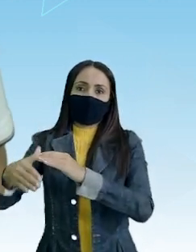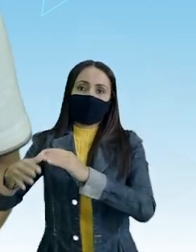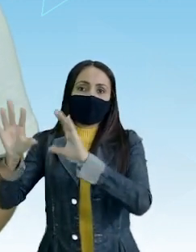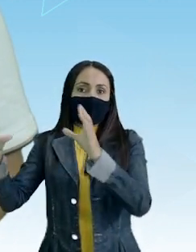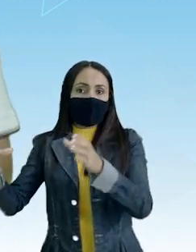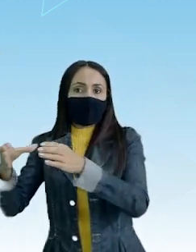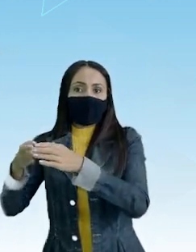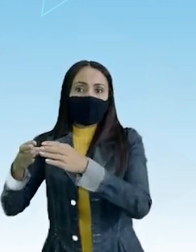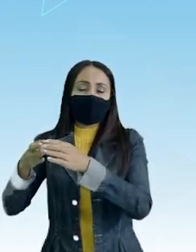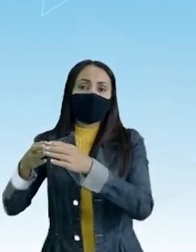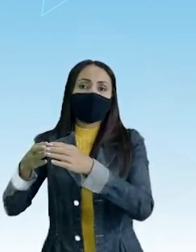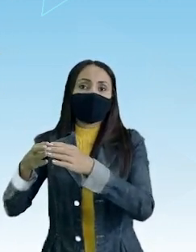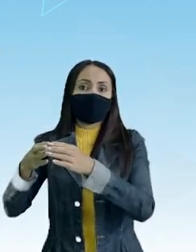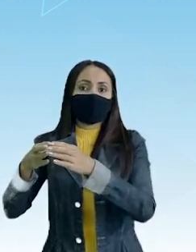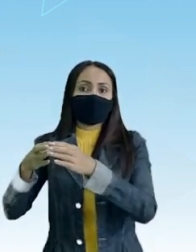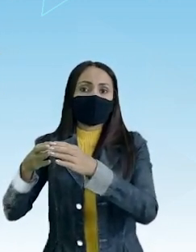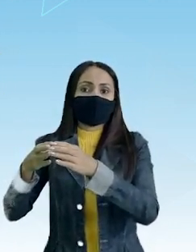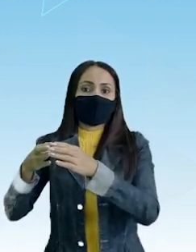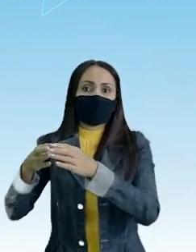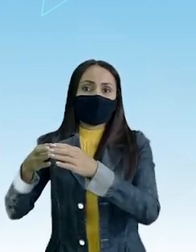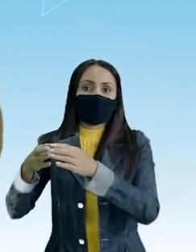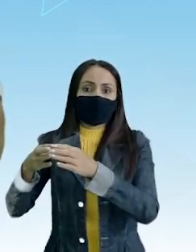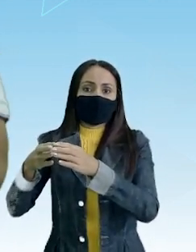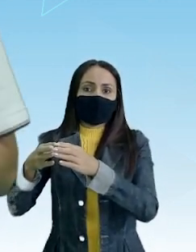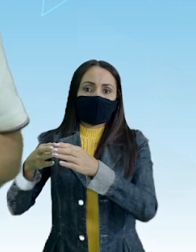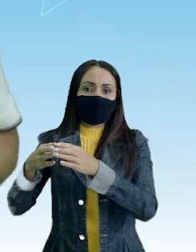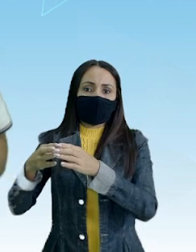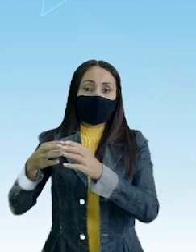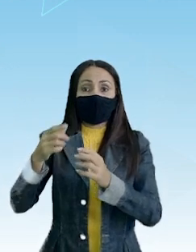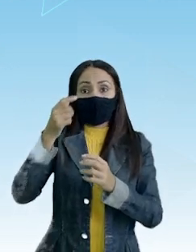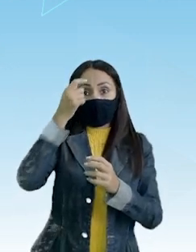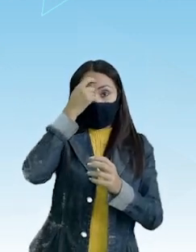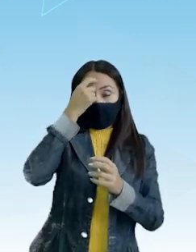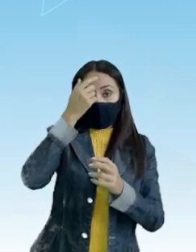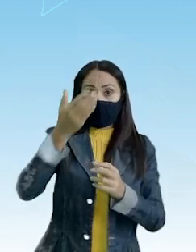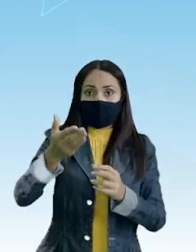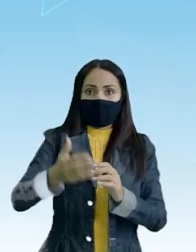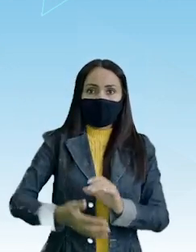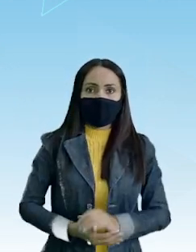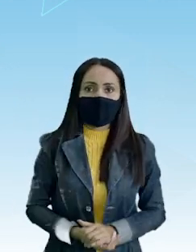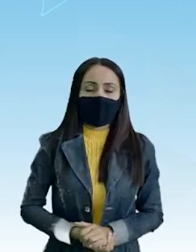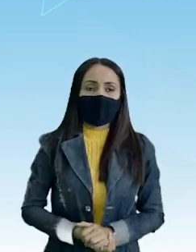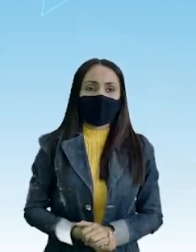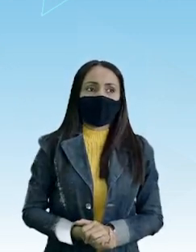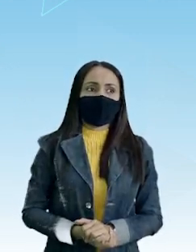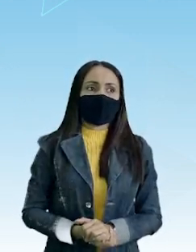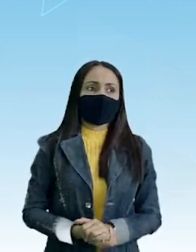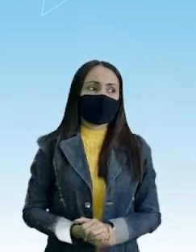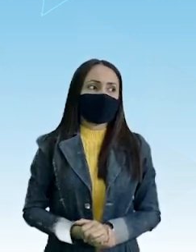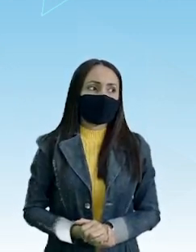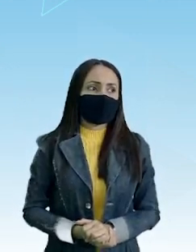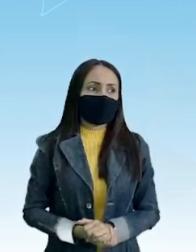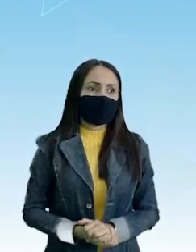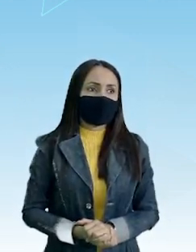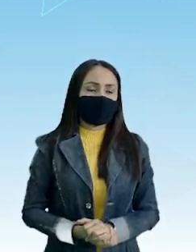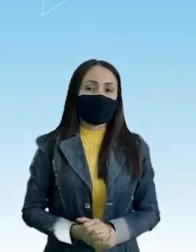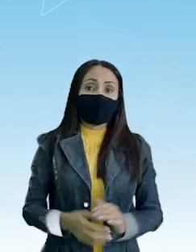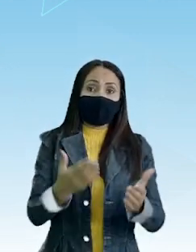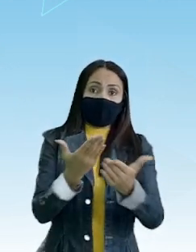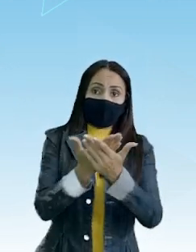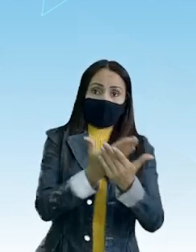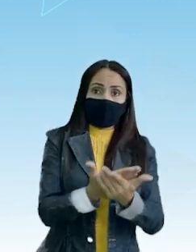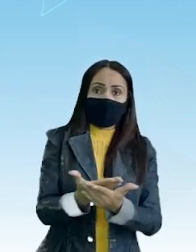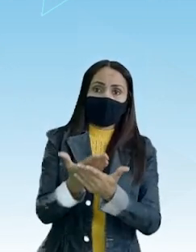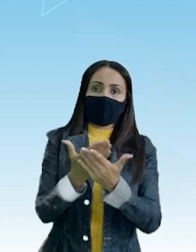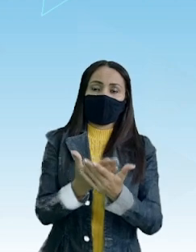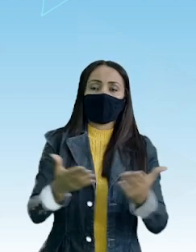O hipônimo Cabe dentro Do hiperônimo Gravem bem isso aqui Então vejamos aqui Vamos lá Na aula de hoje Nós